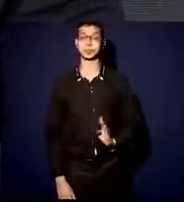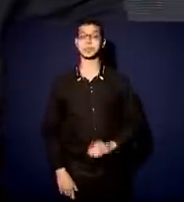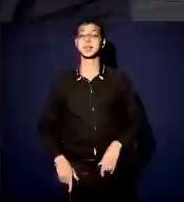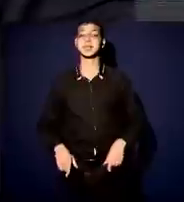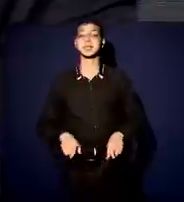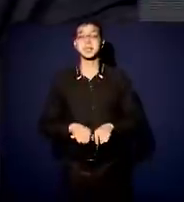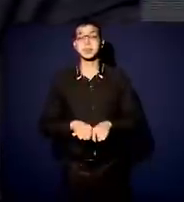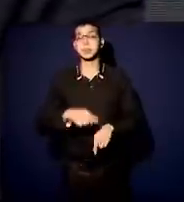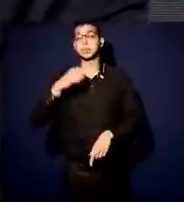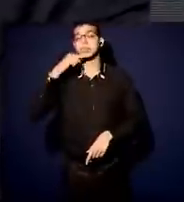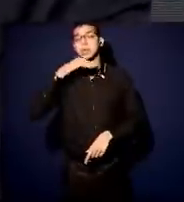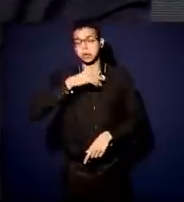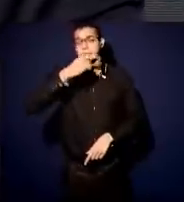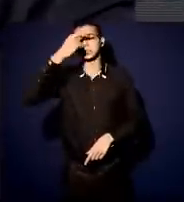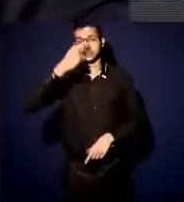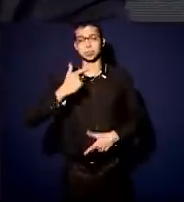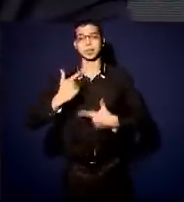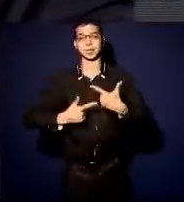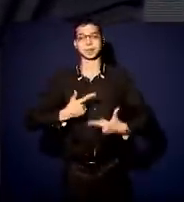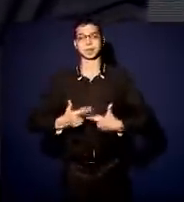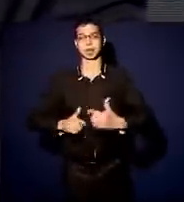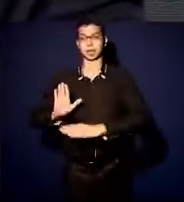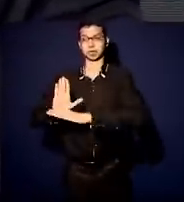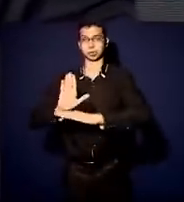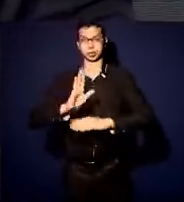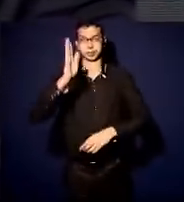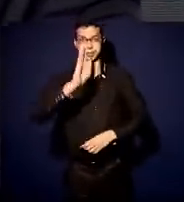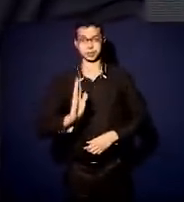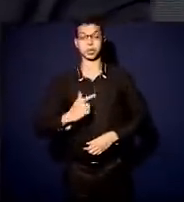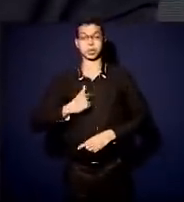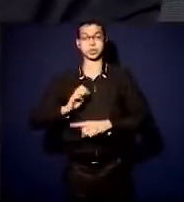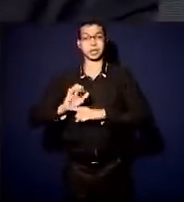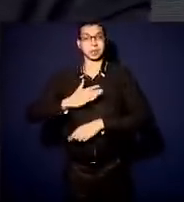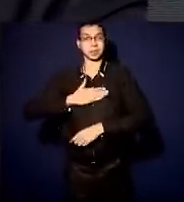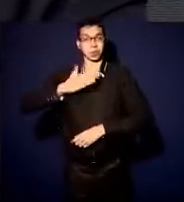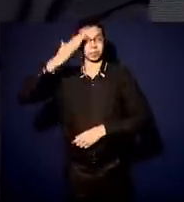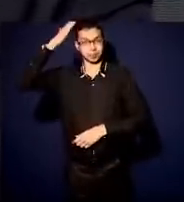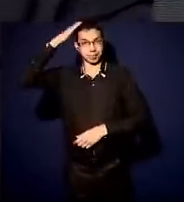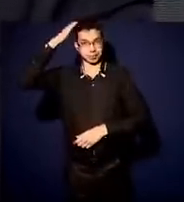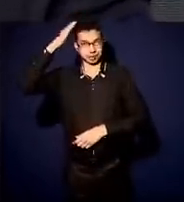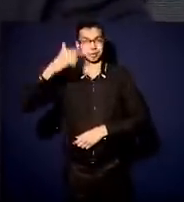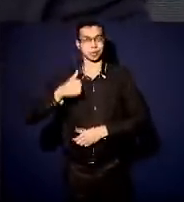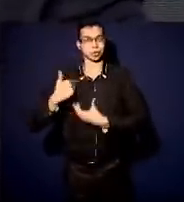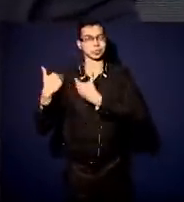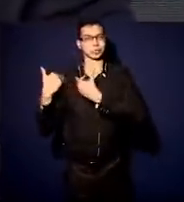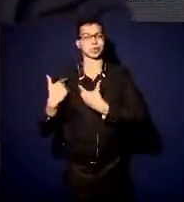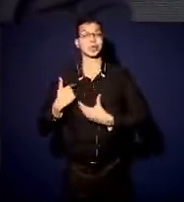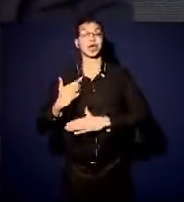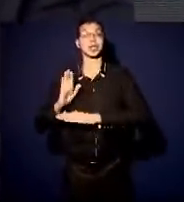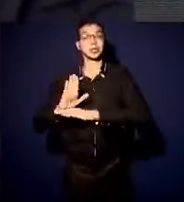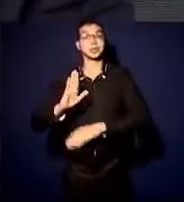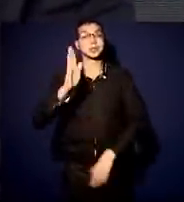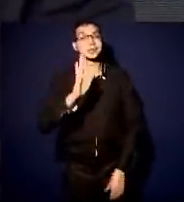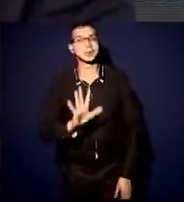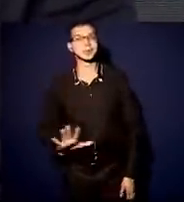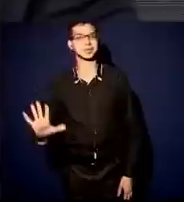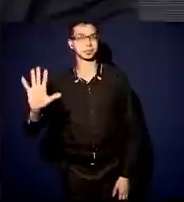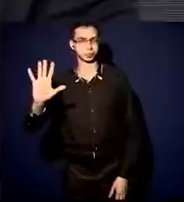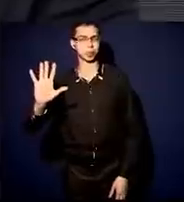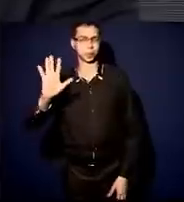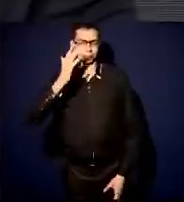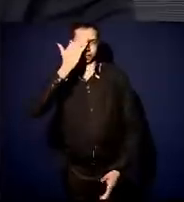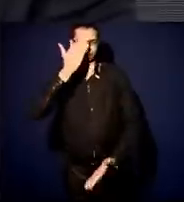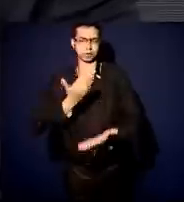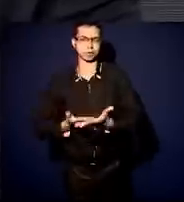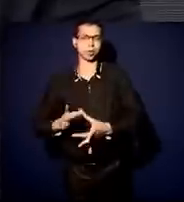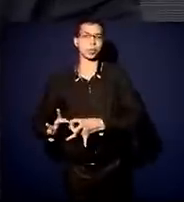Brasil. A minha função como governador é trabalhar pelo meu estado e, através do meu estado, ajudar o Brasil. E acredito que, tendo essa visão